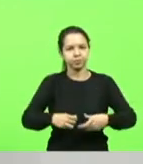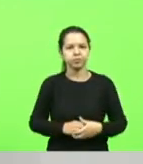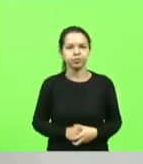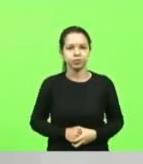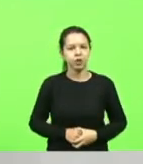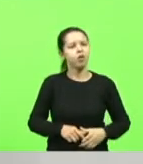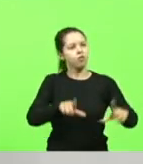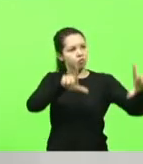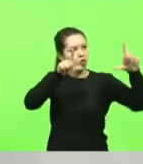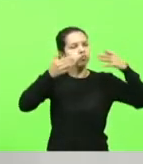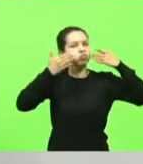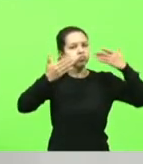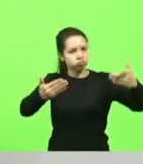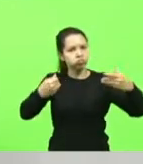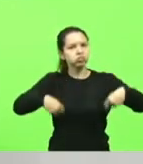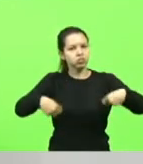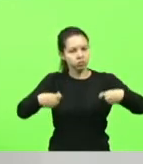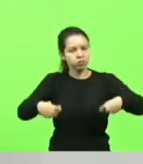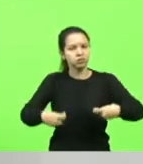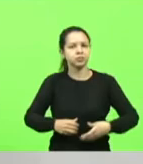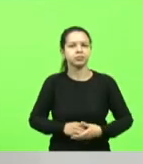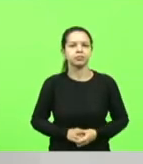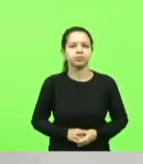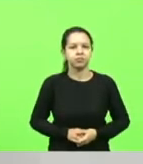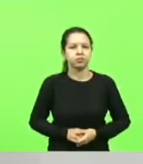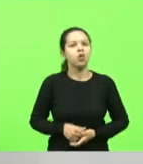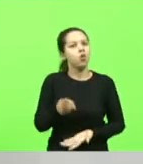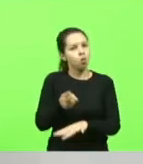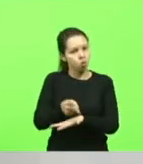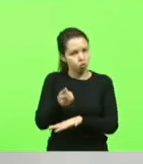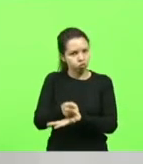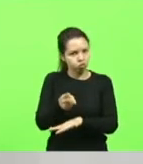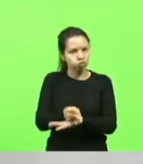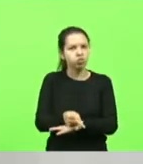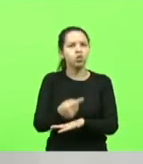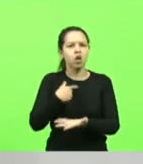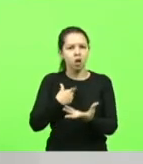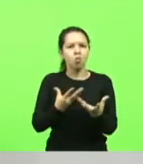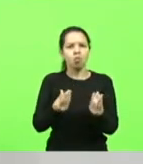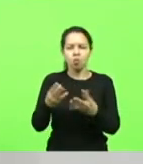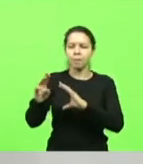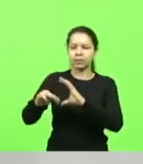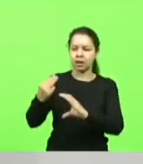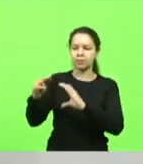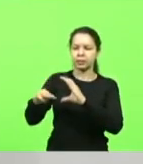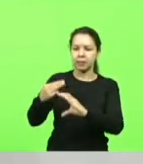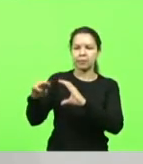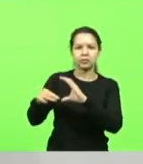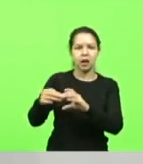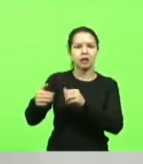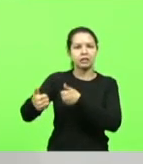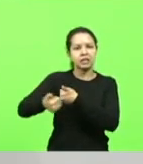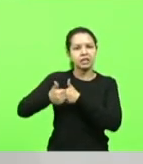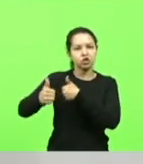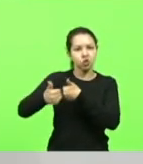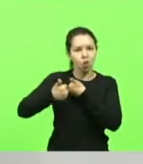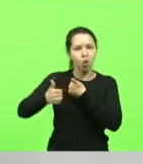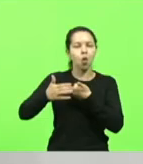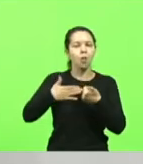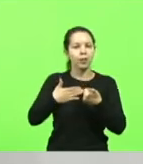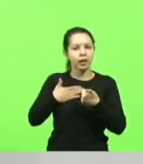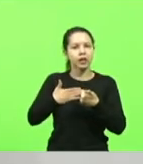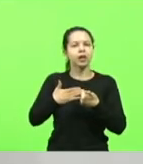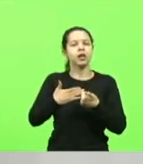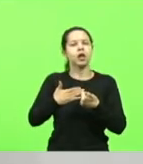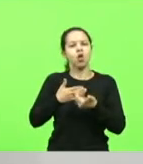Expor o voto. Continue. Recebo muitas mensagens de muitos dos nossos seguidores aqui, continue fazendo aquilo que é o